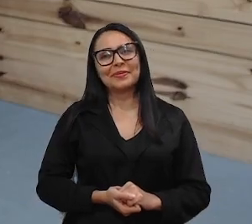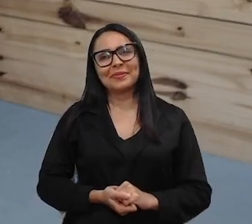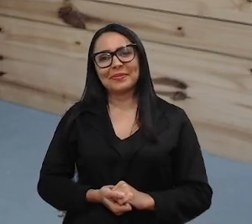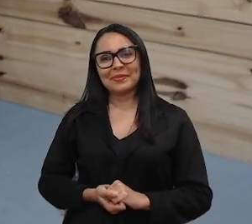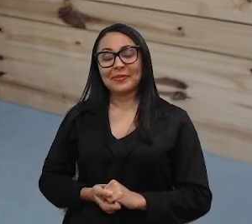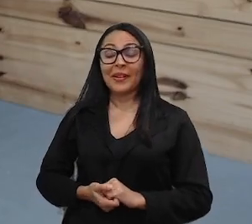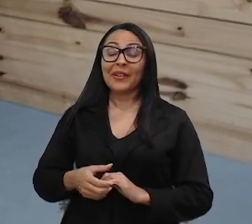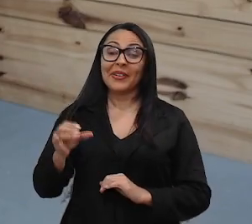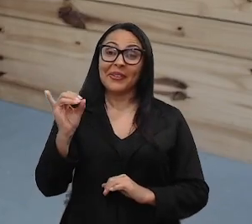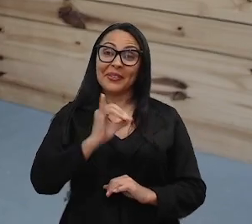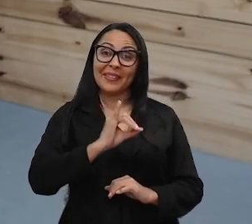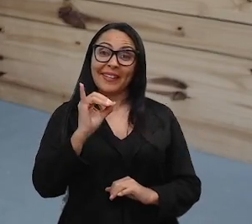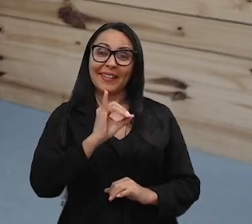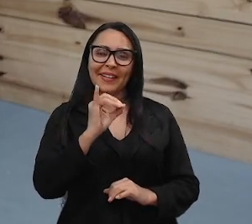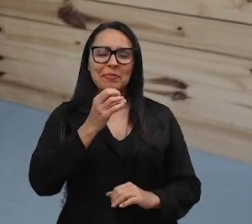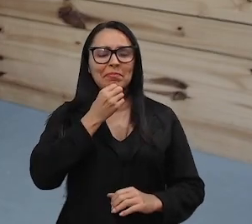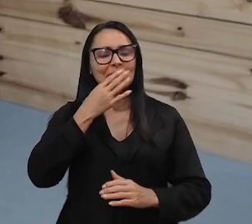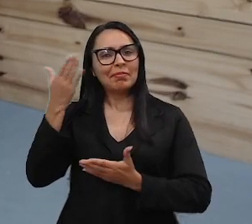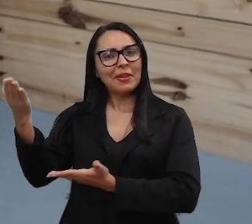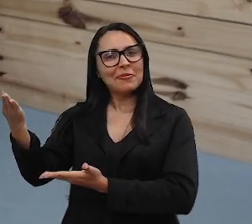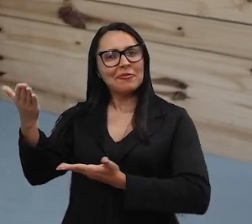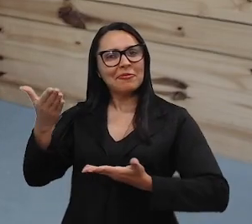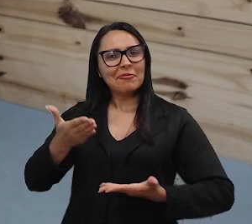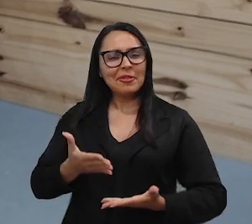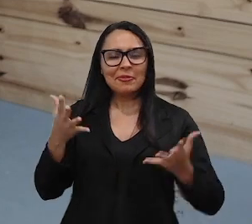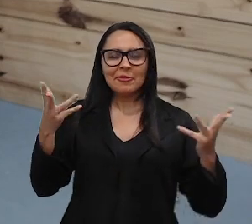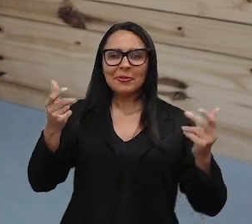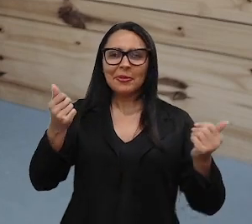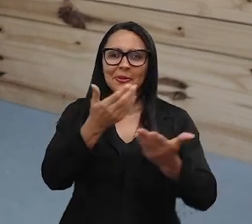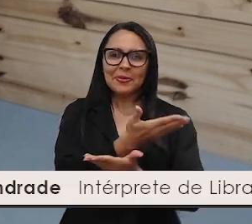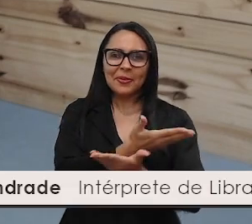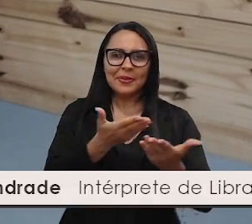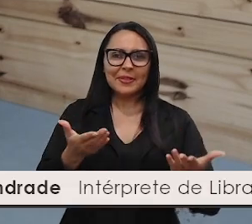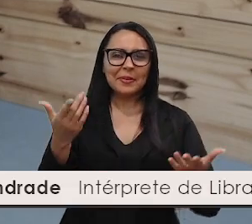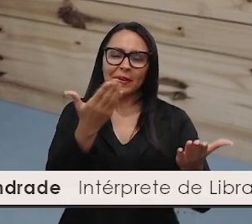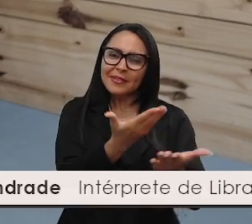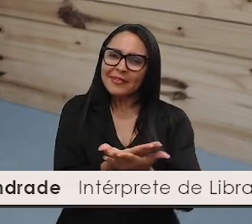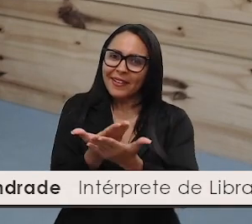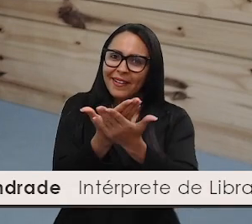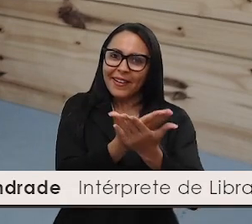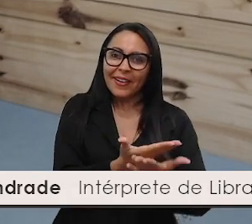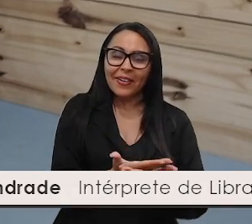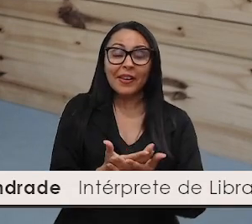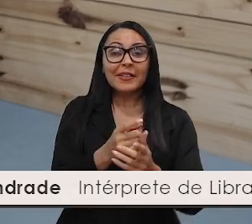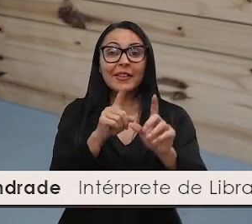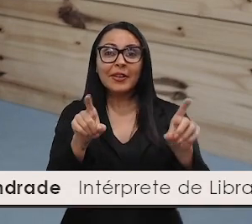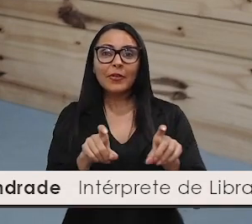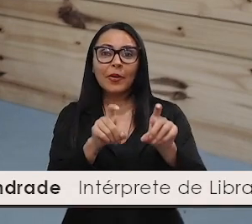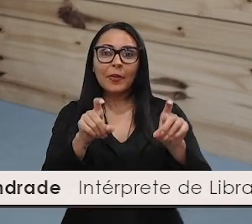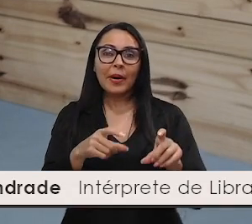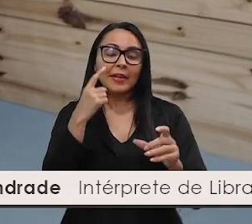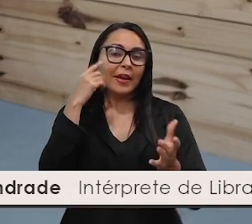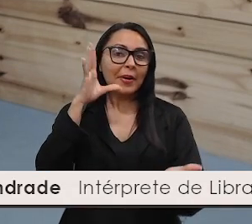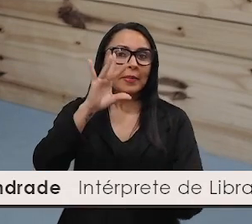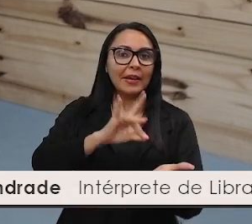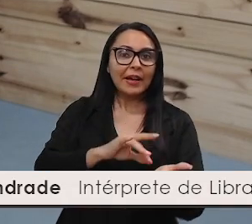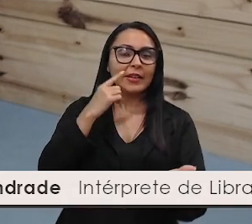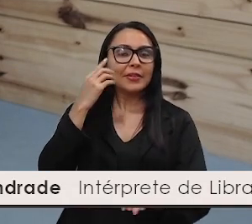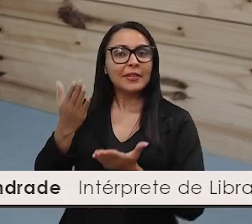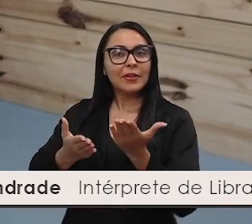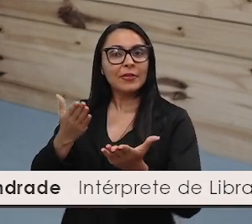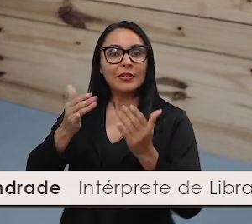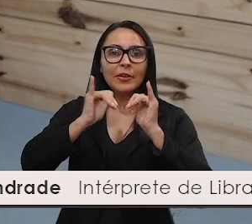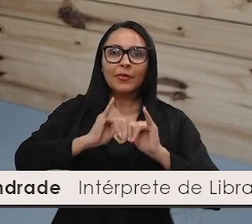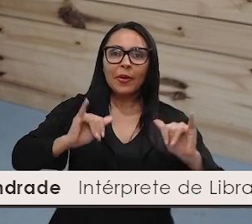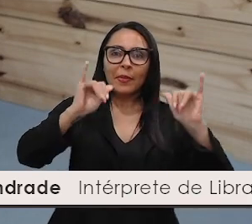Olá pessoal, seja bem-vinda, bem-vindo, bem-vinde a mais uma aula de informática aplicada aos serviços de informação do